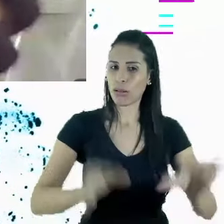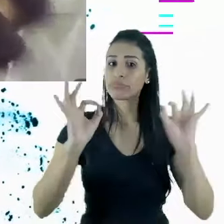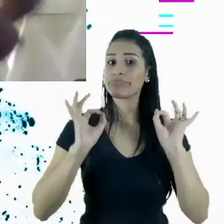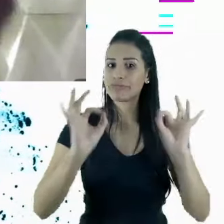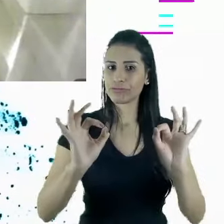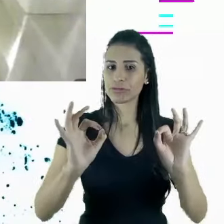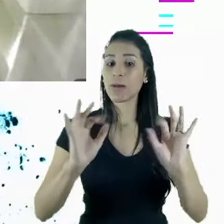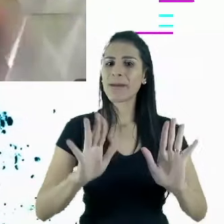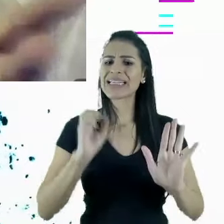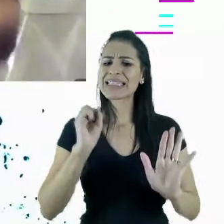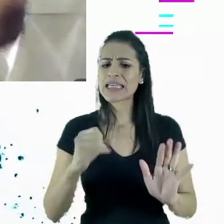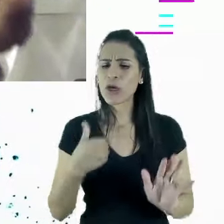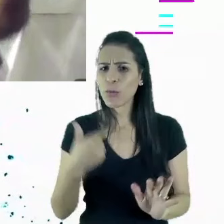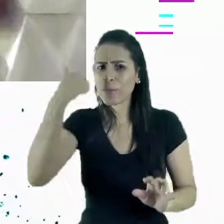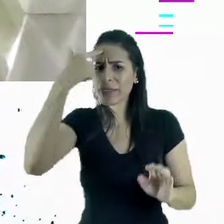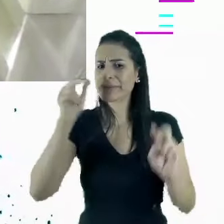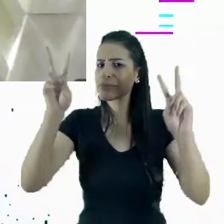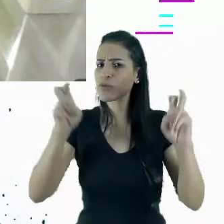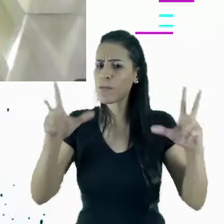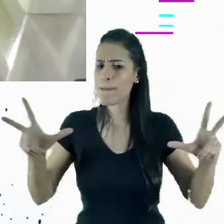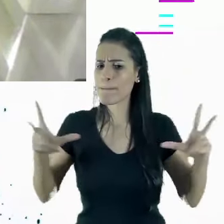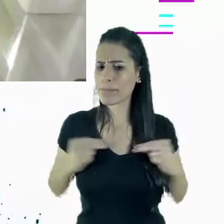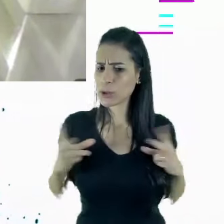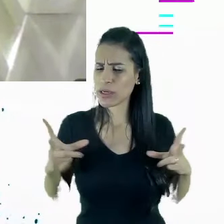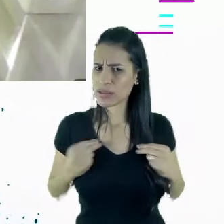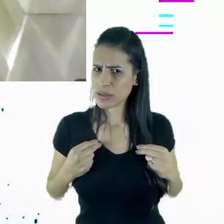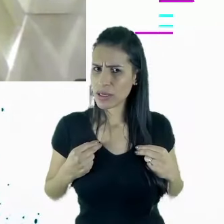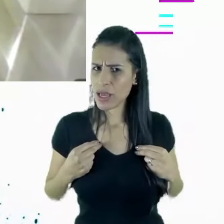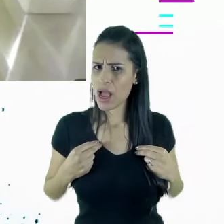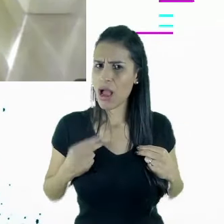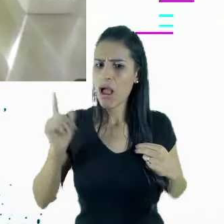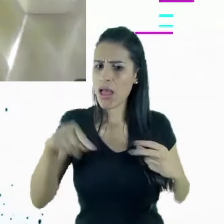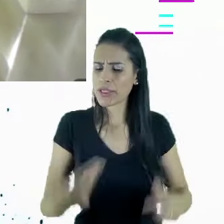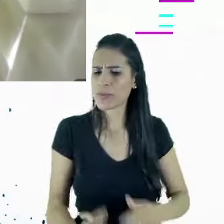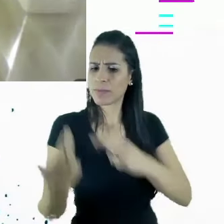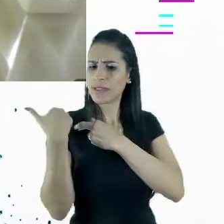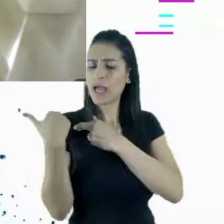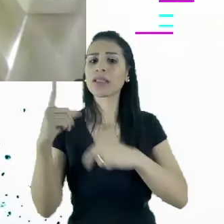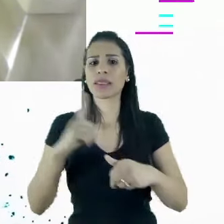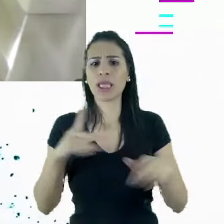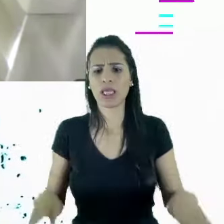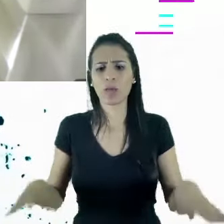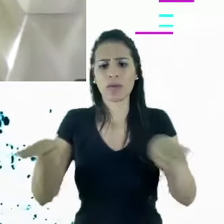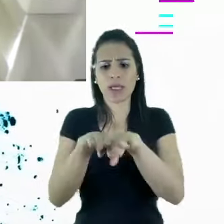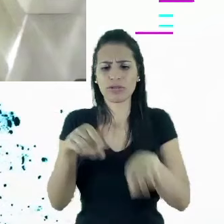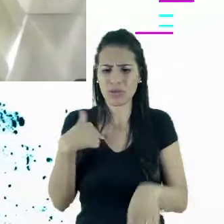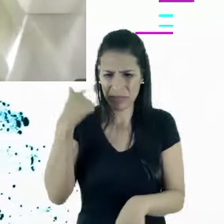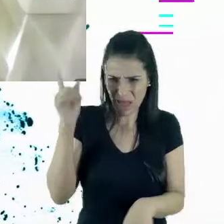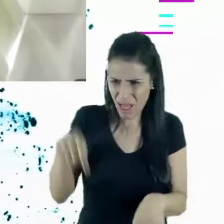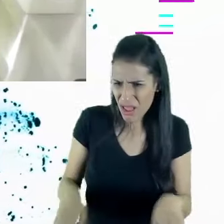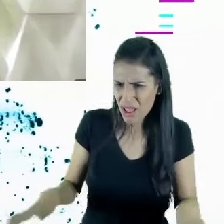trago a meritocracia para a responsabilidade, eu coloco na linha de igualdade. É igual a linha de largada? Não é.